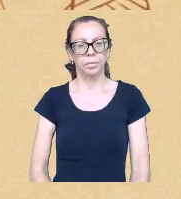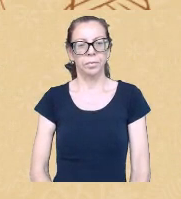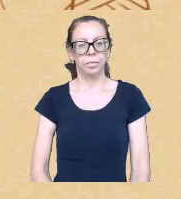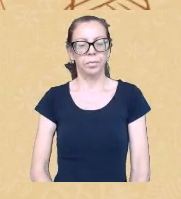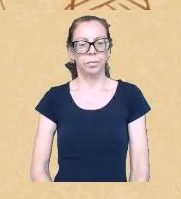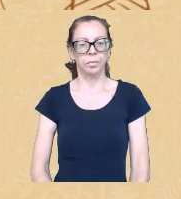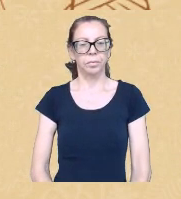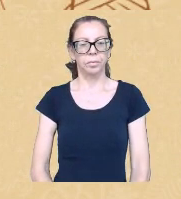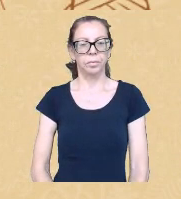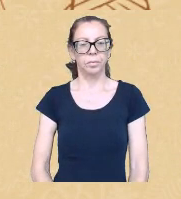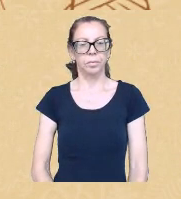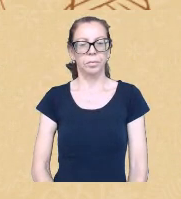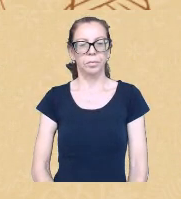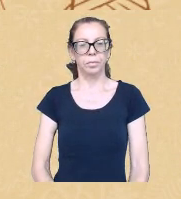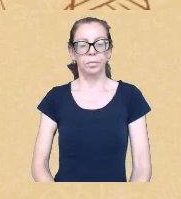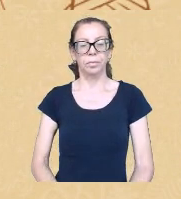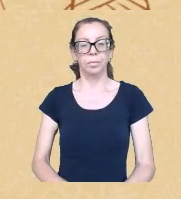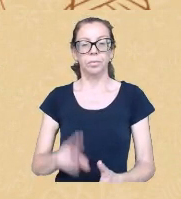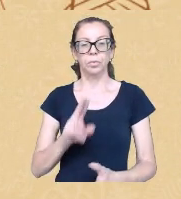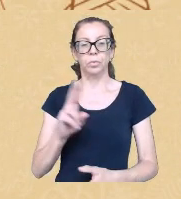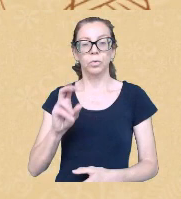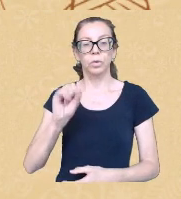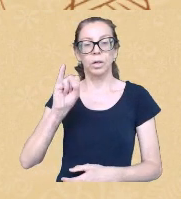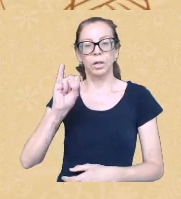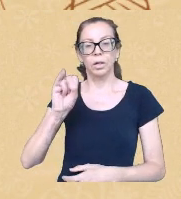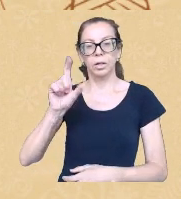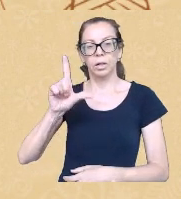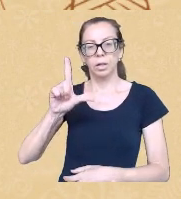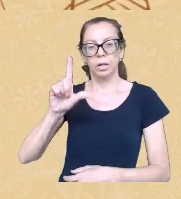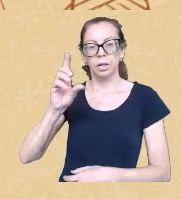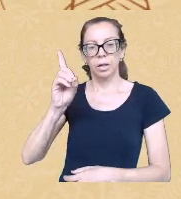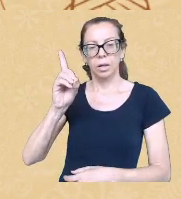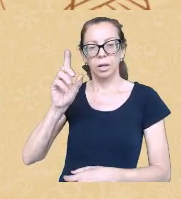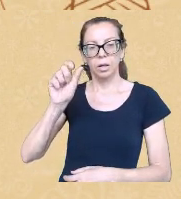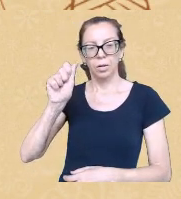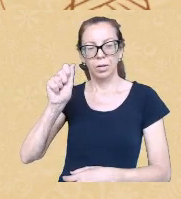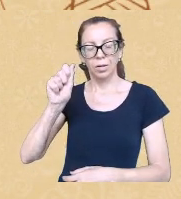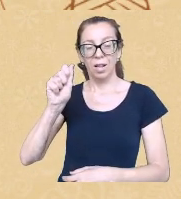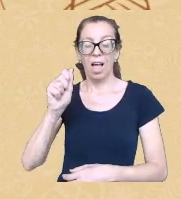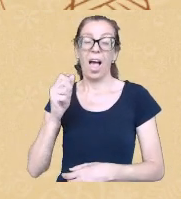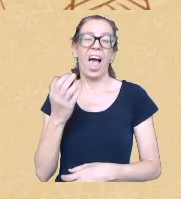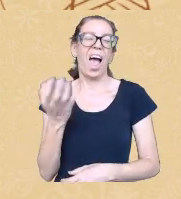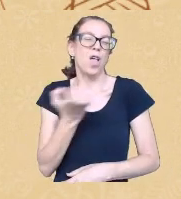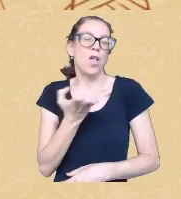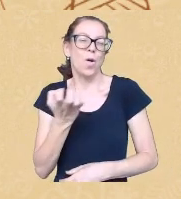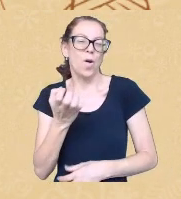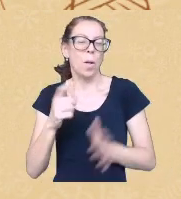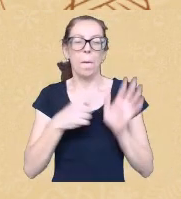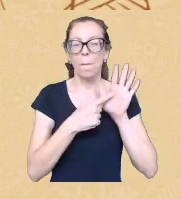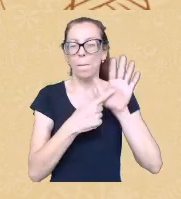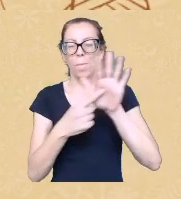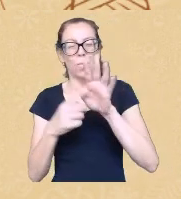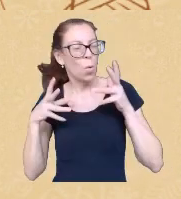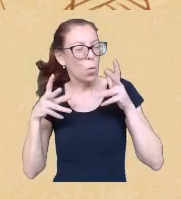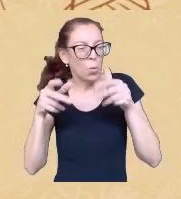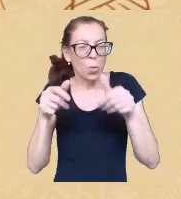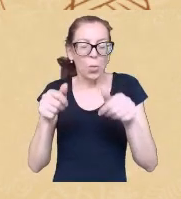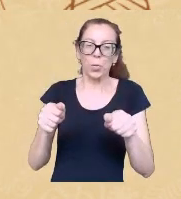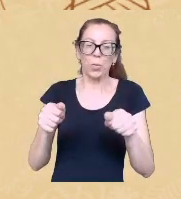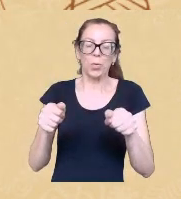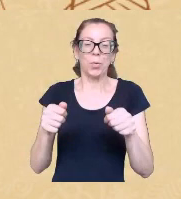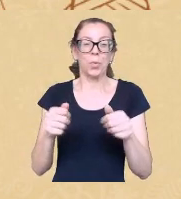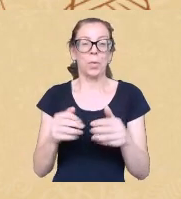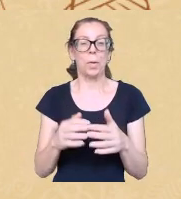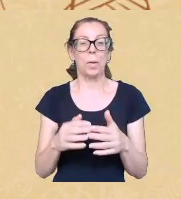Dona Hilda Pancararu ai por mim eu mostrava o livro todo aqui para vocês mas eu sei também quero escutar